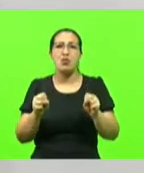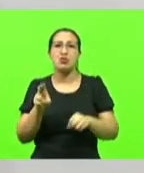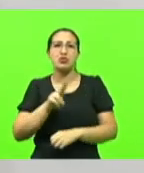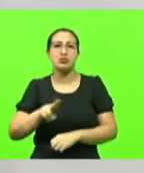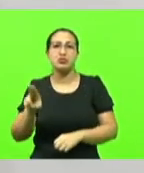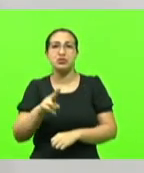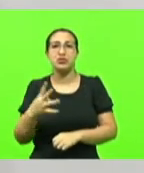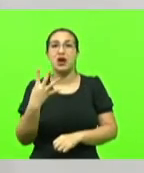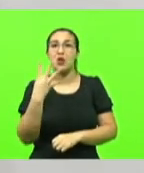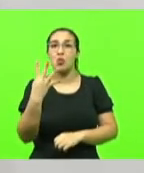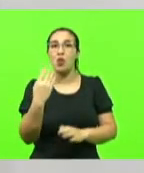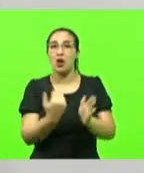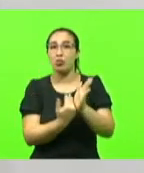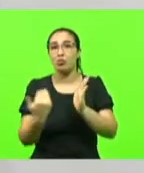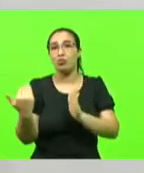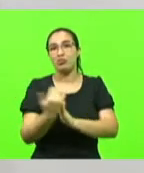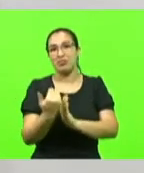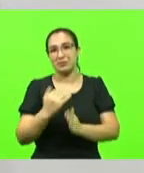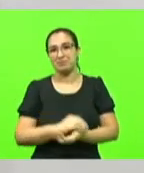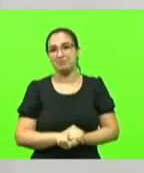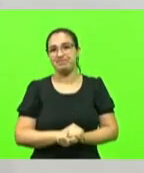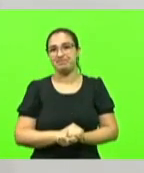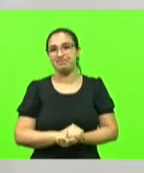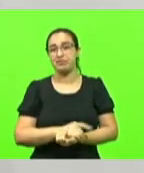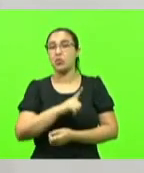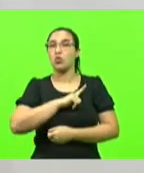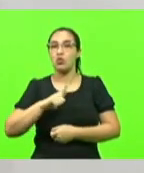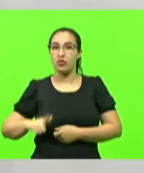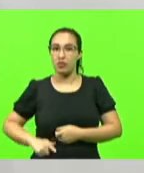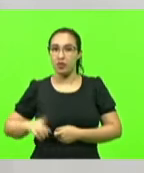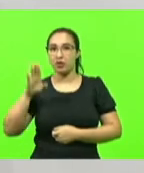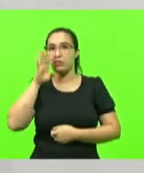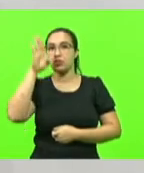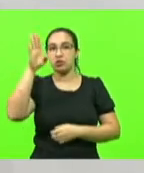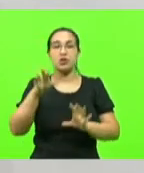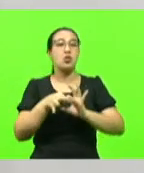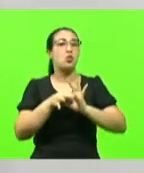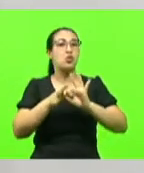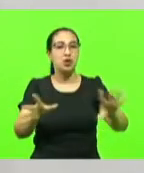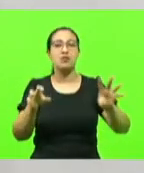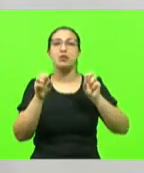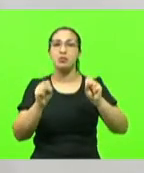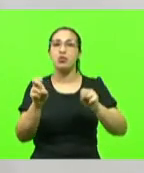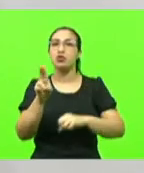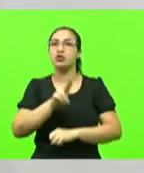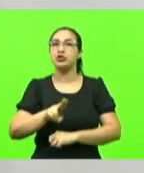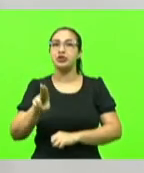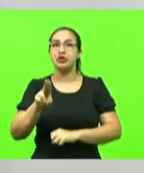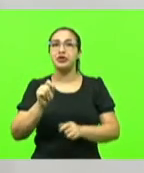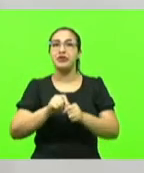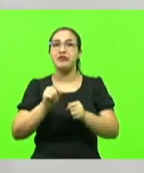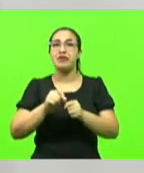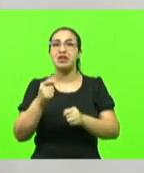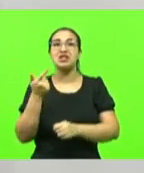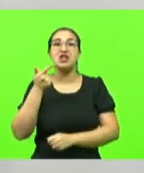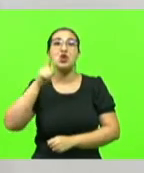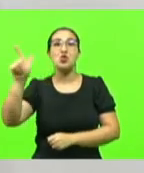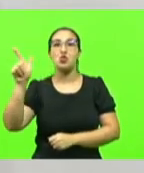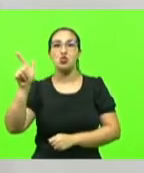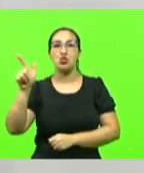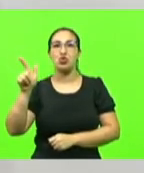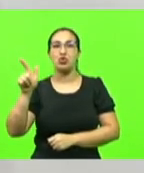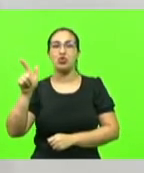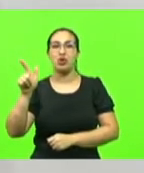aumentos. O governo Bolsonaro autorizou as companhias cobrarem ainda uma nova taxa chamada bandeira de